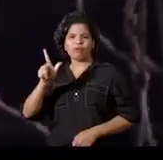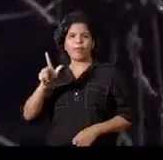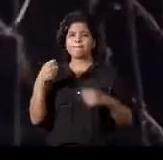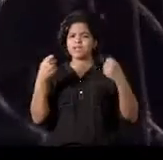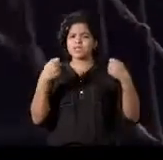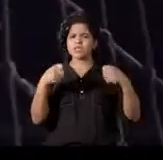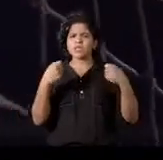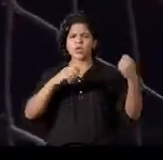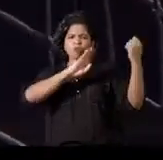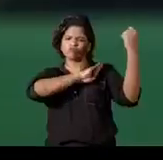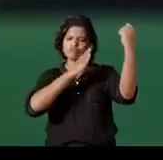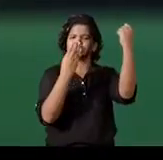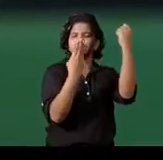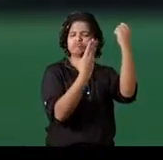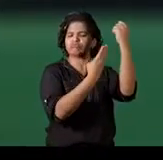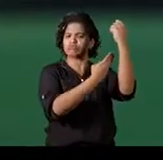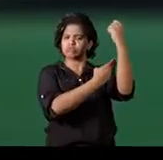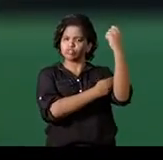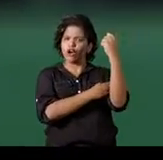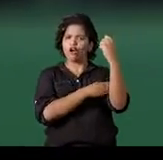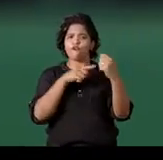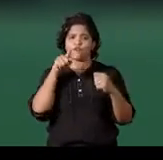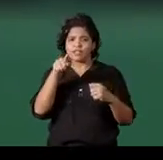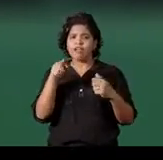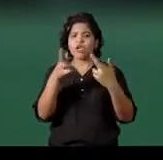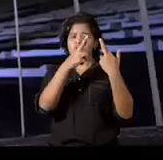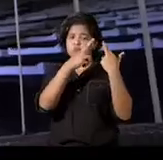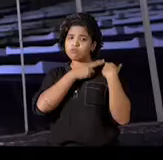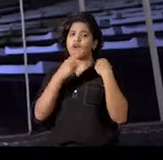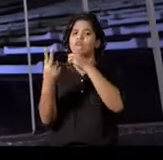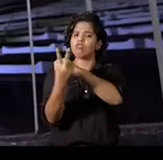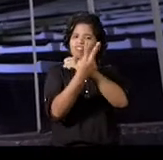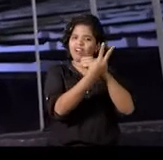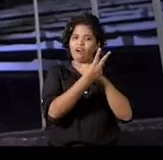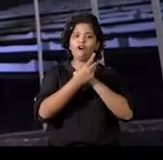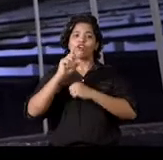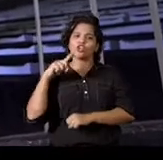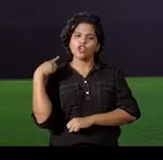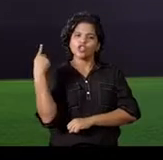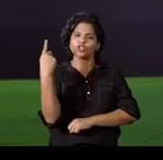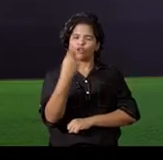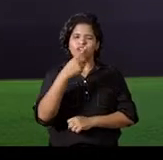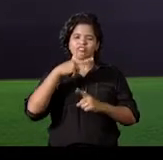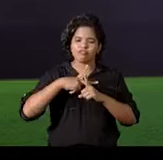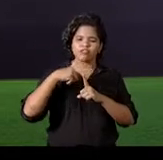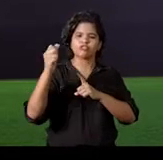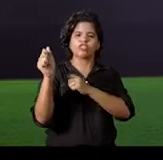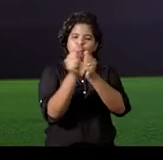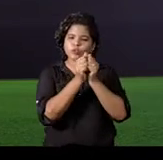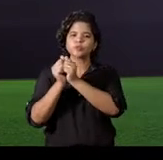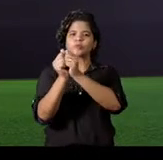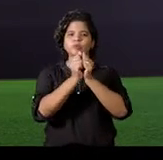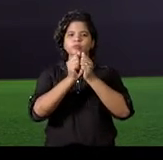manter firmes. Estamos perto de ganhar o jogo. Faça a sua parte. Nós vamos ganhar esse jogo. Nós precisamos